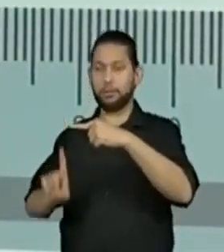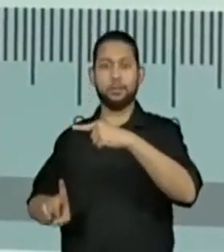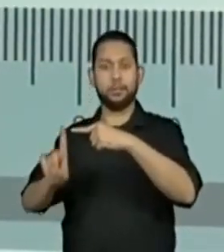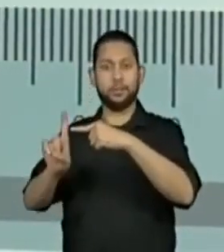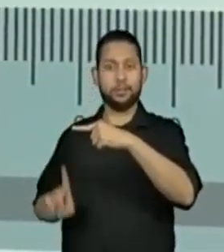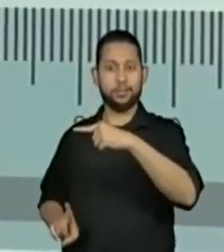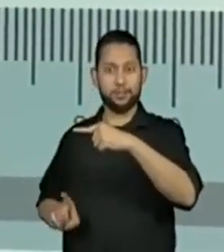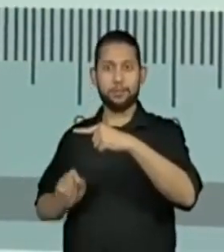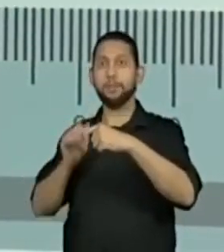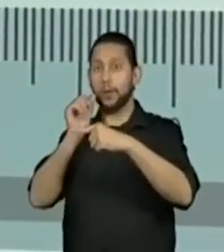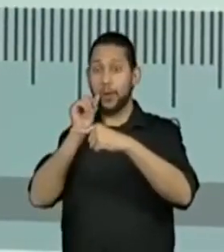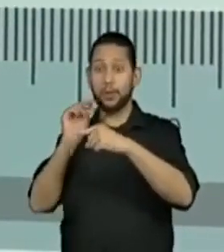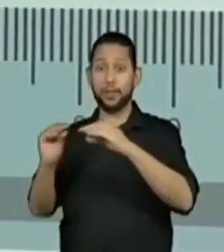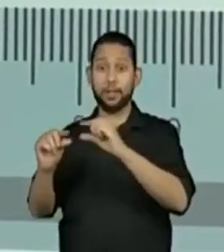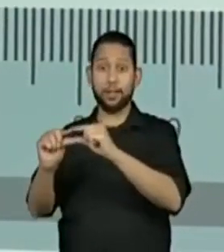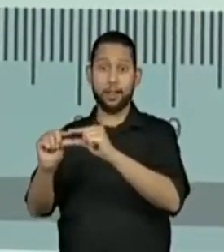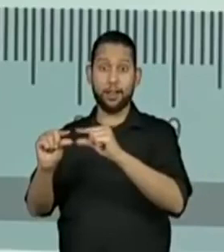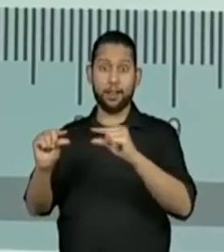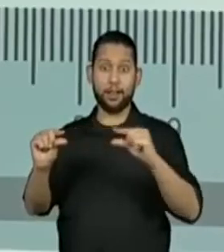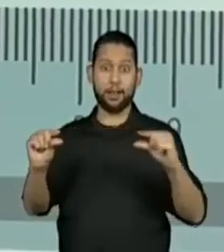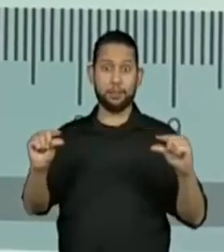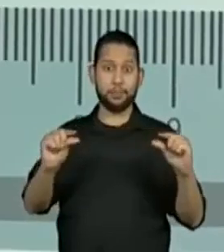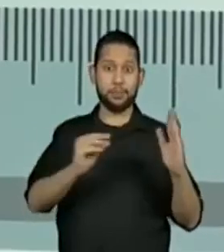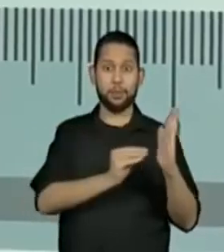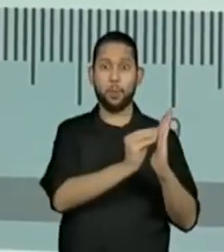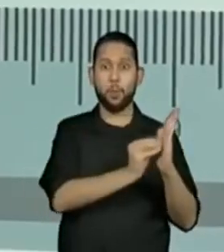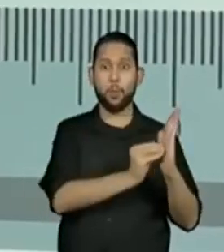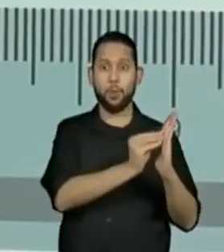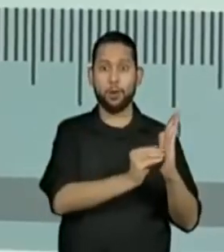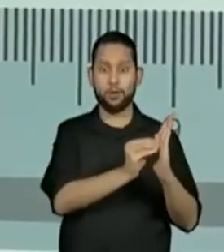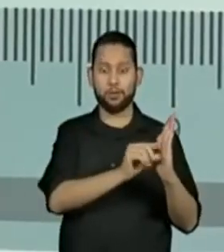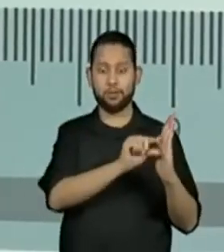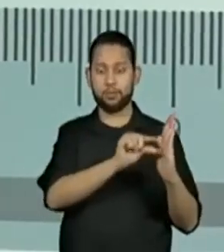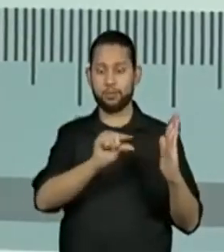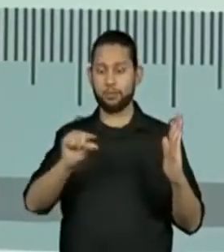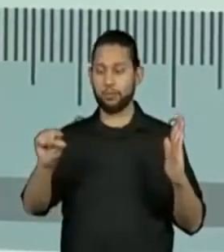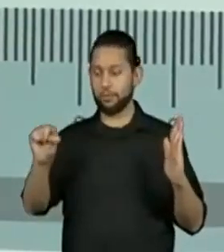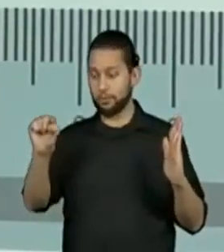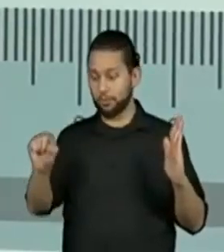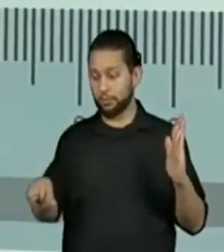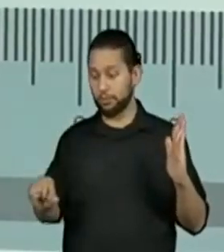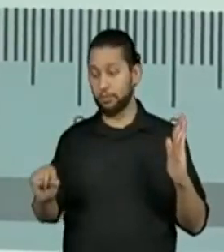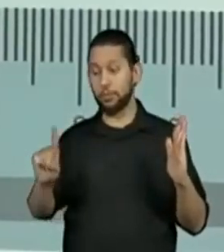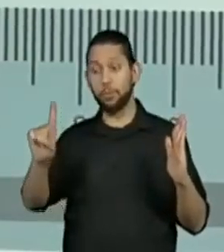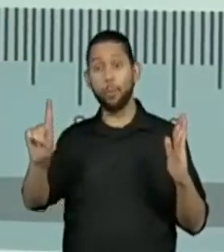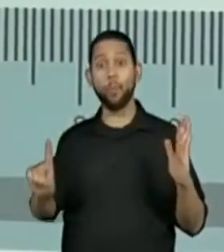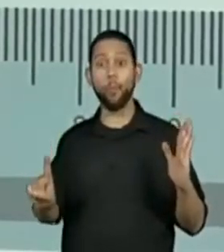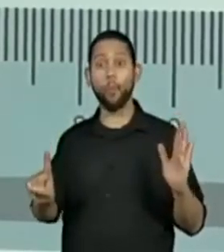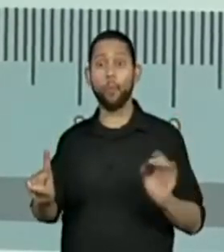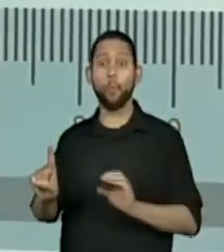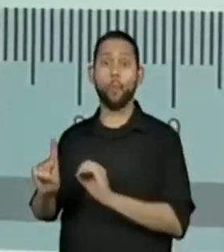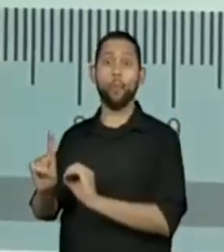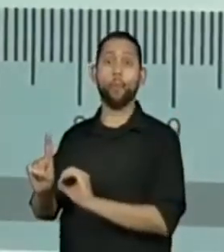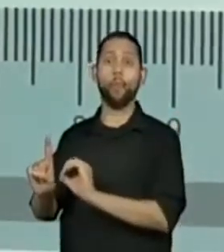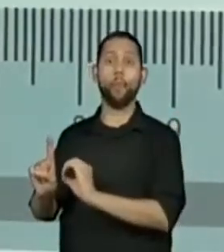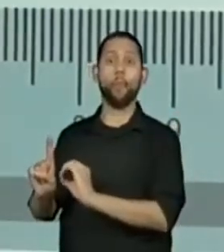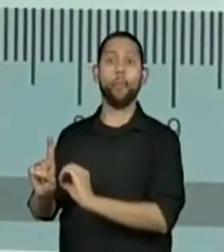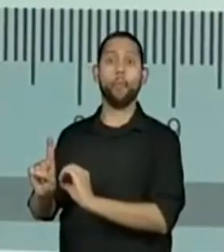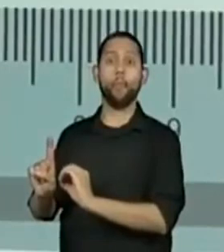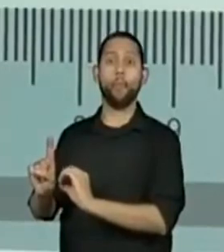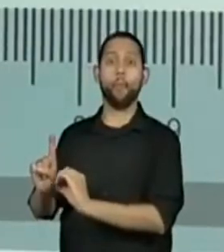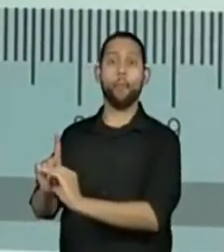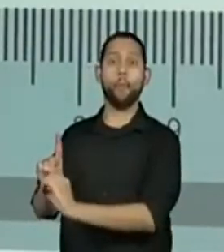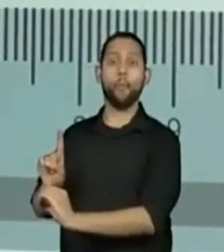lápis e uma linha que liga a marcação zero na régua. E temos o final do